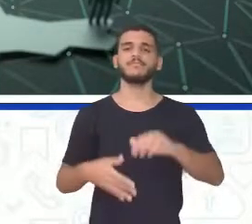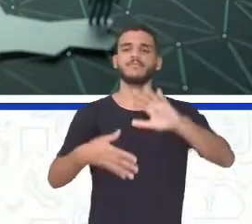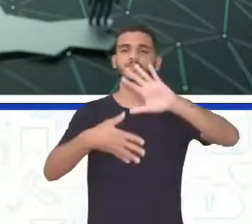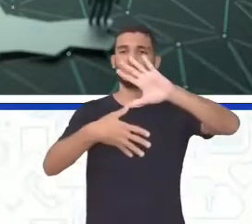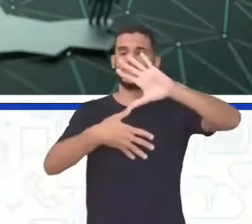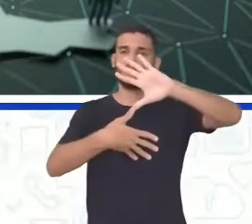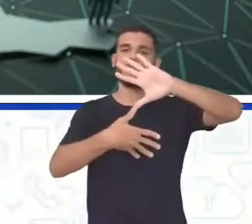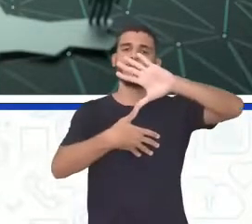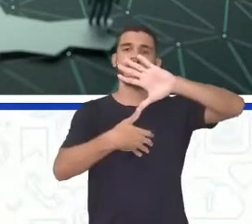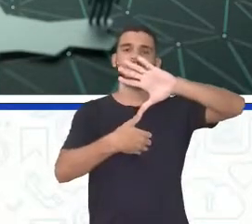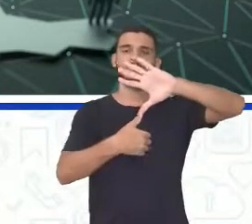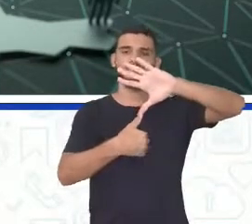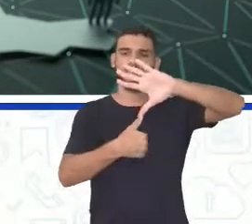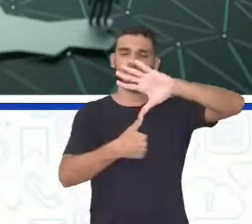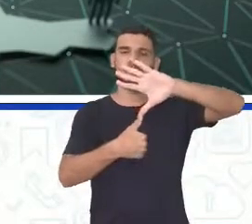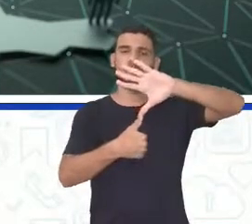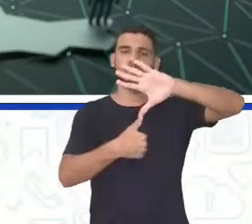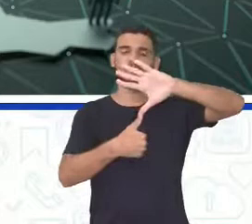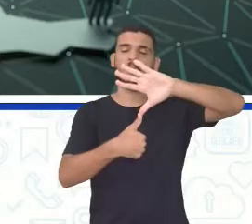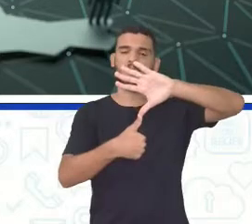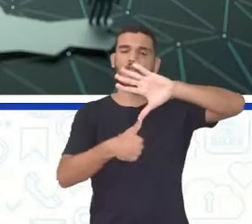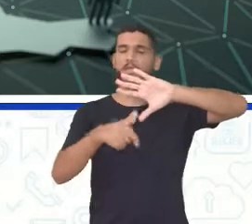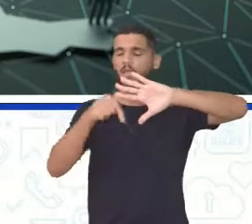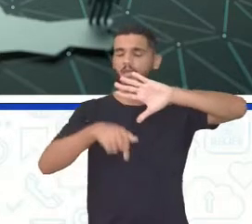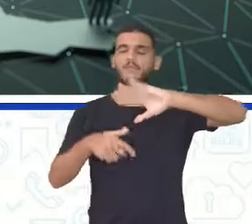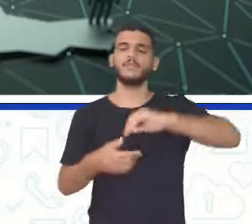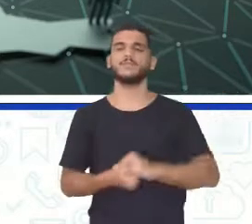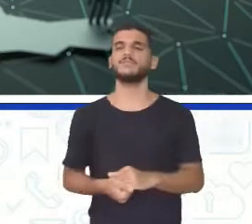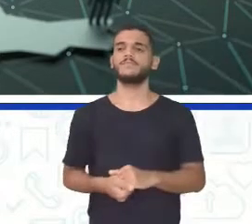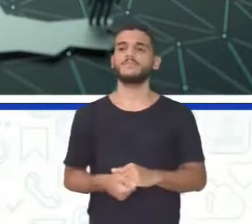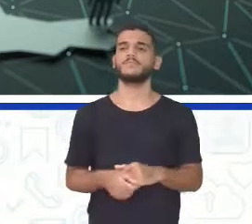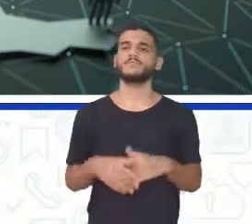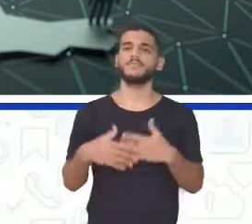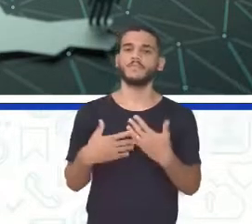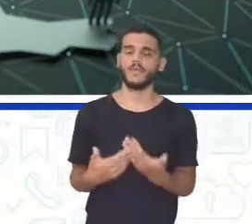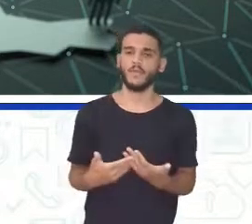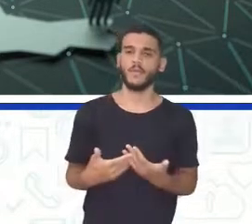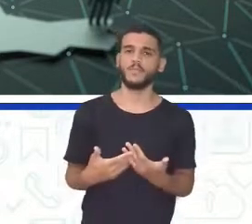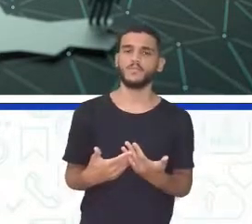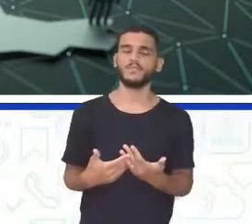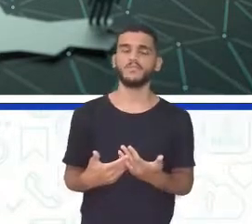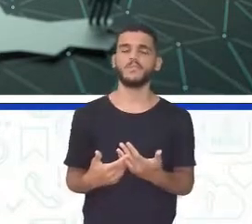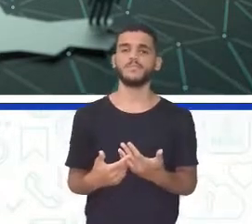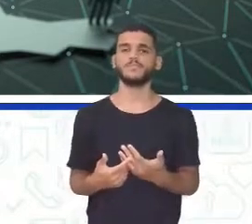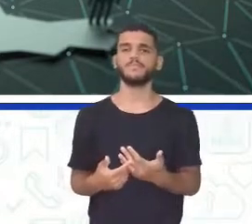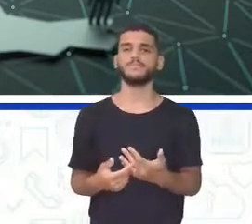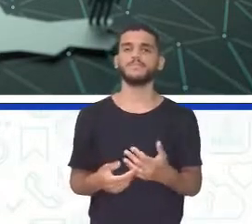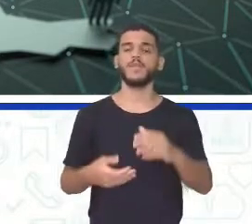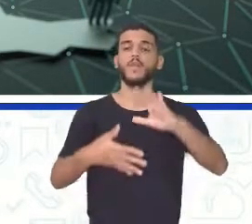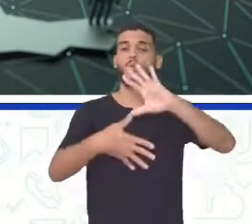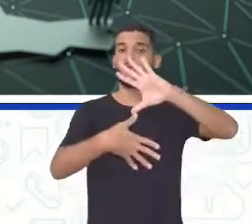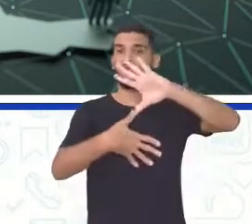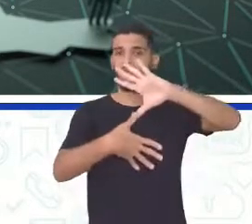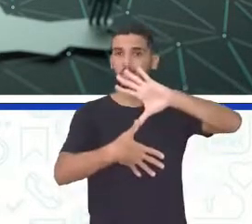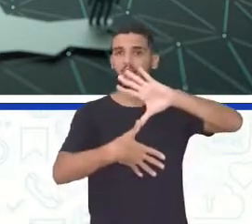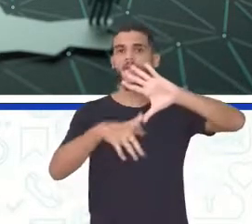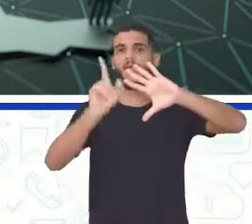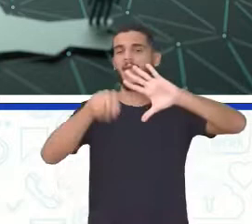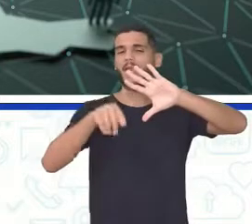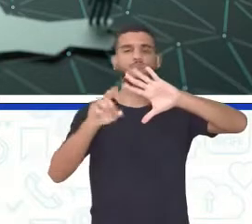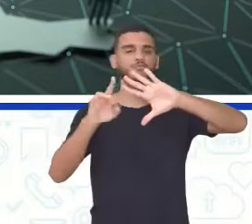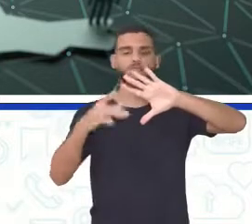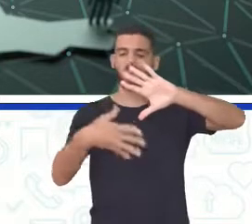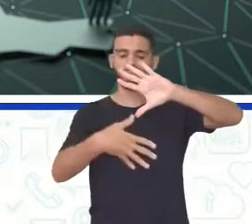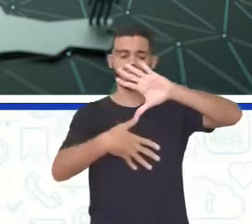continente Uma fala Continente sul-americano E aí a gente lembrar Que o continente americano Minha gente É uma coisa só